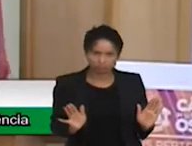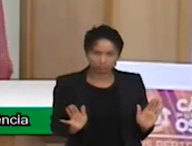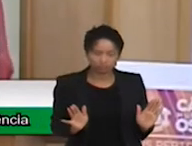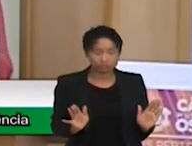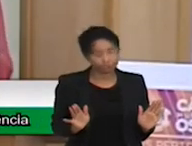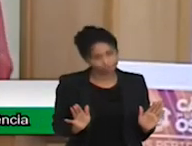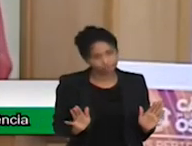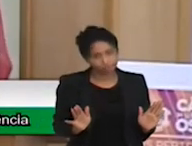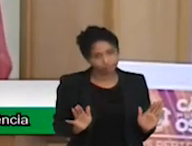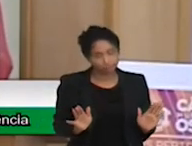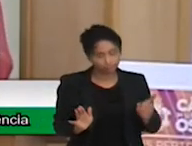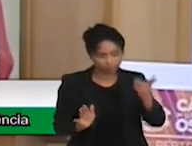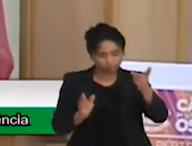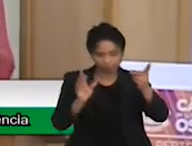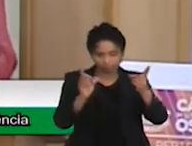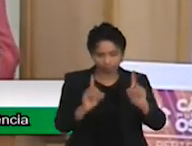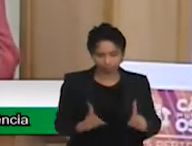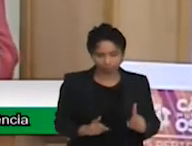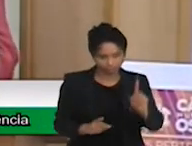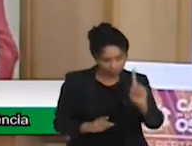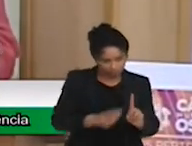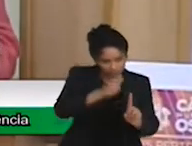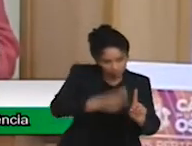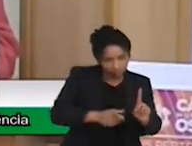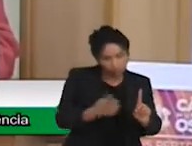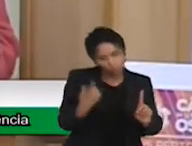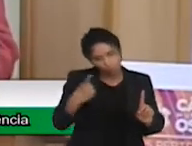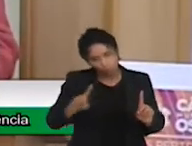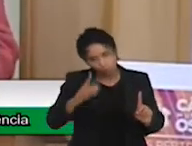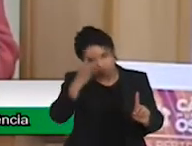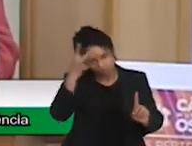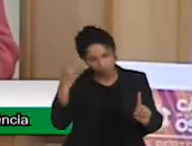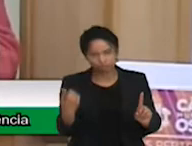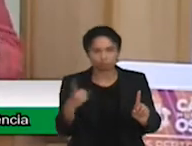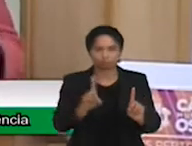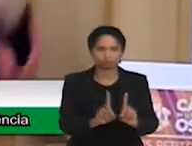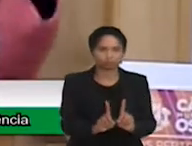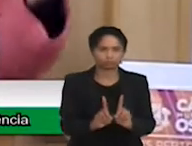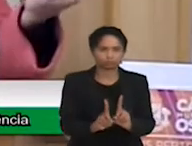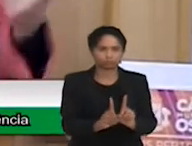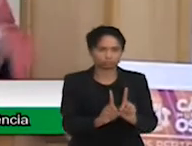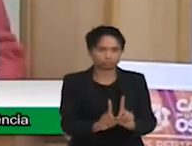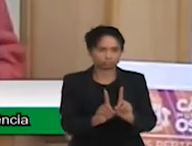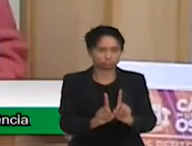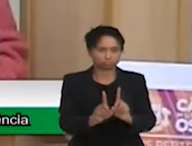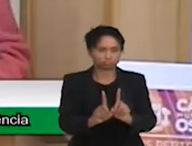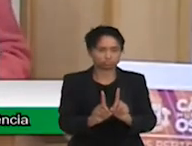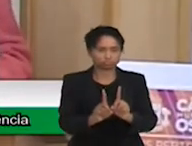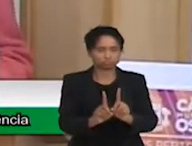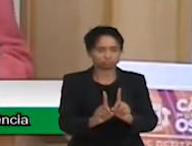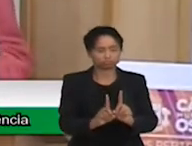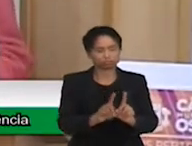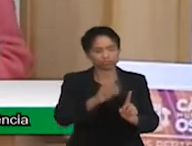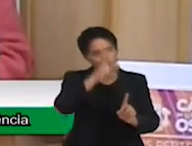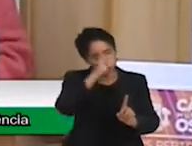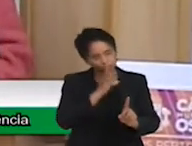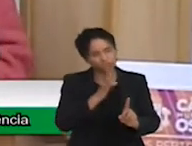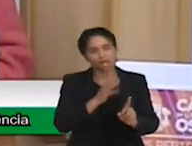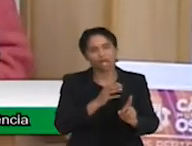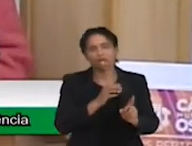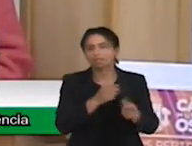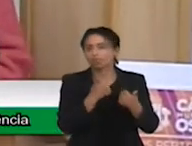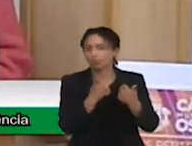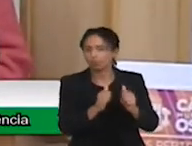e seu acompanhante. Então, a lei, a nossa lei orgânica, ela está acima da lei ordinária. foi falado hoje aqui sobre